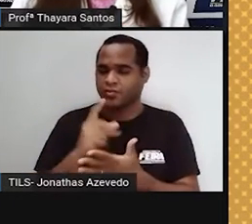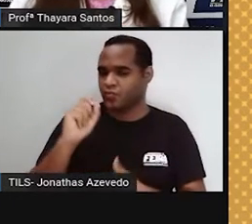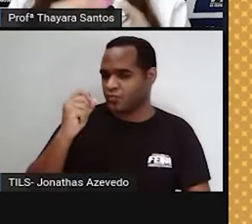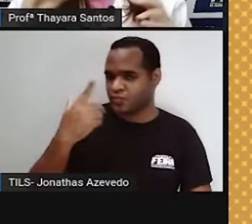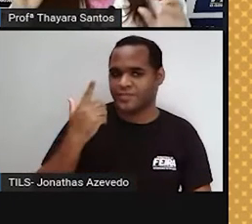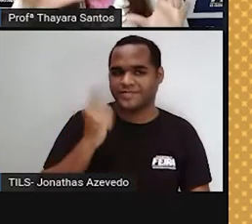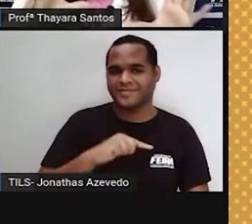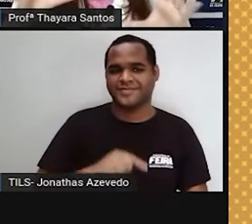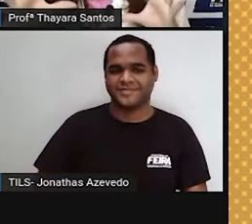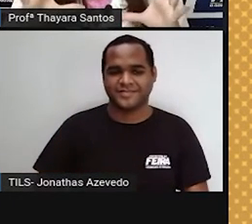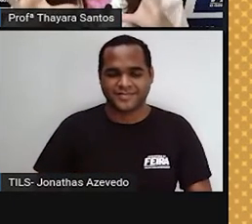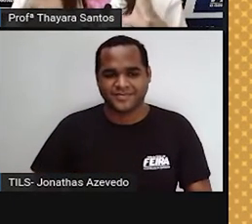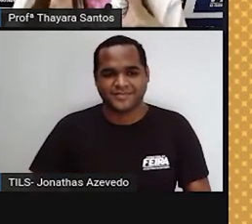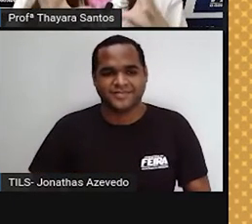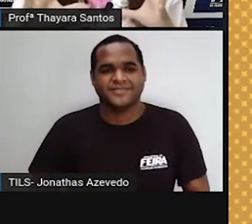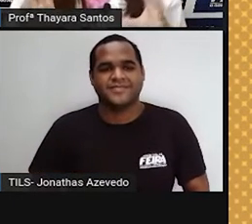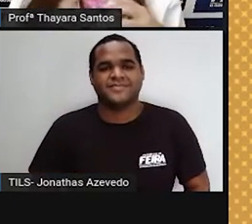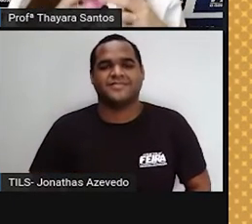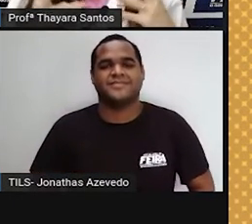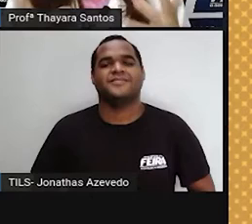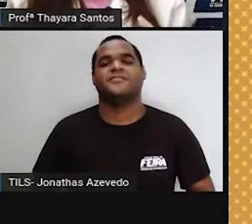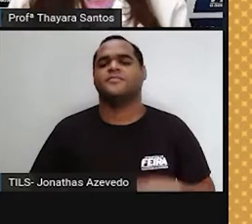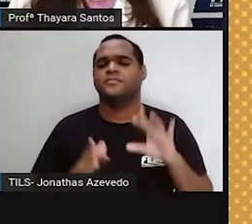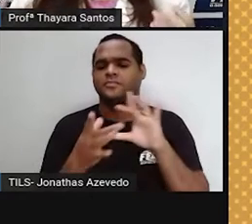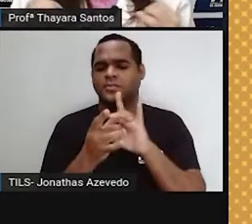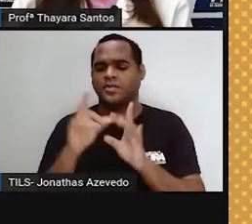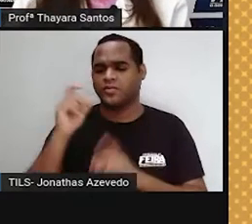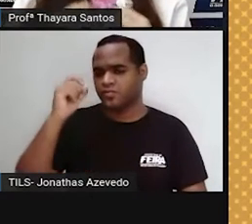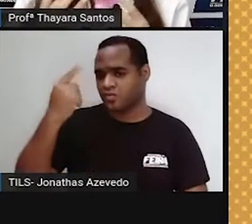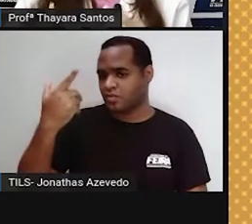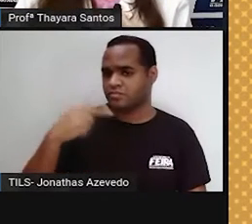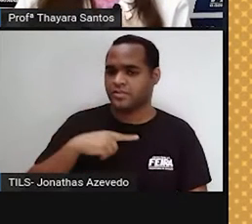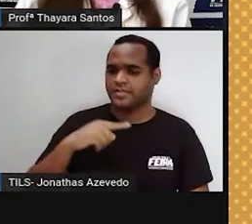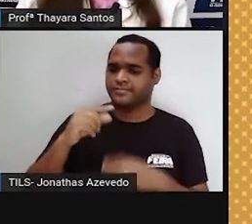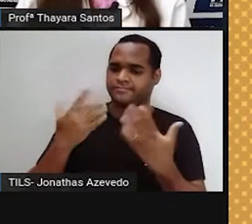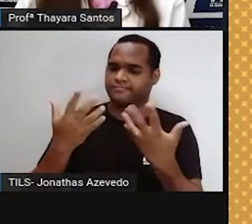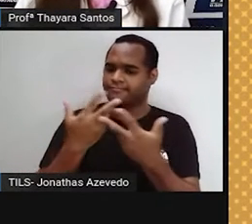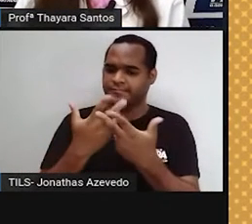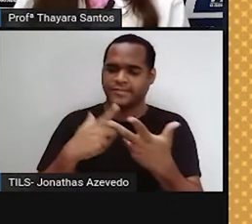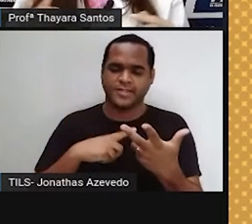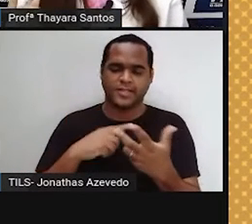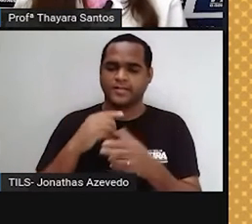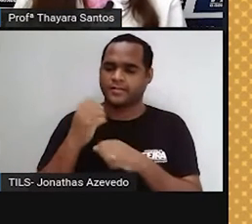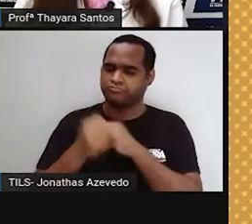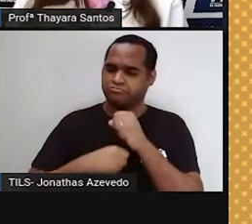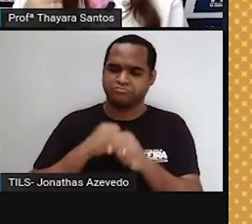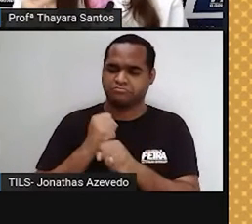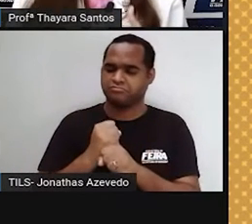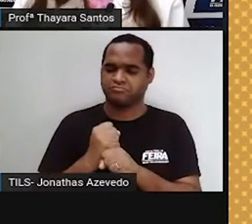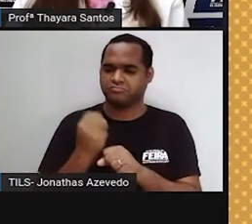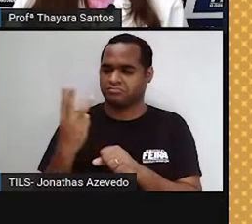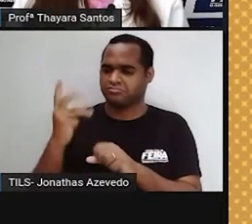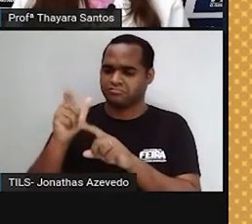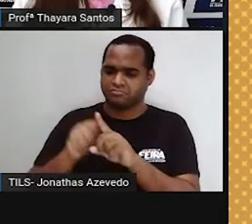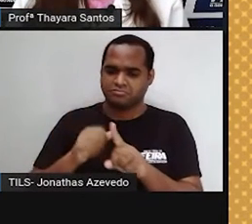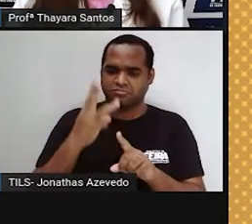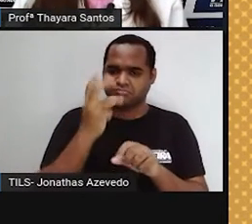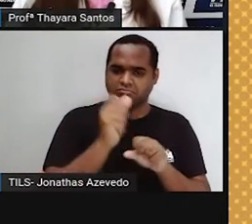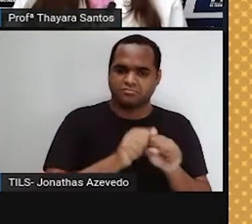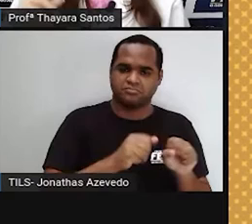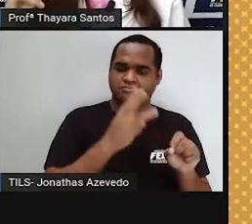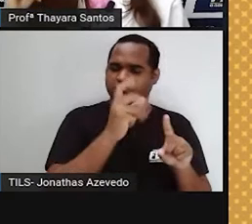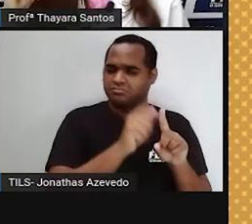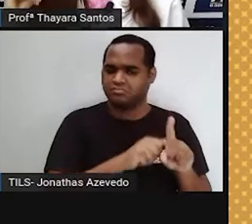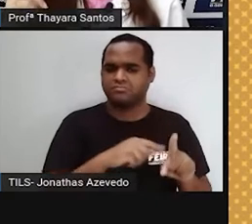Então, qual é a relação, então, do sol com as estações do ano? Na verdade, a gente já estudou